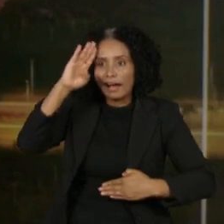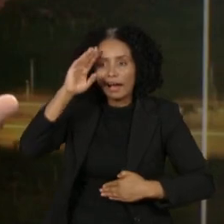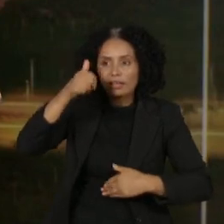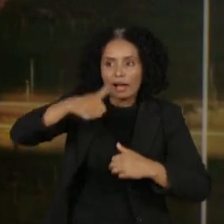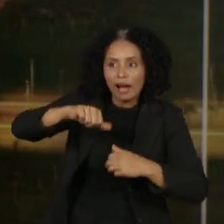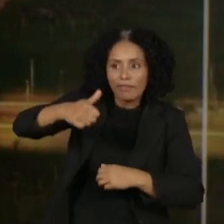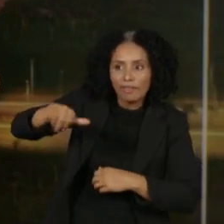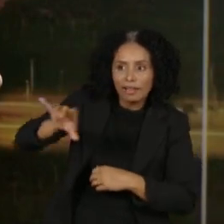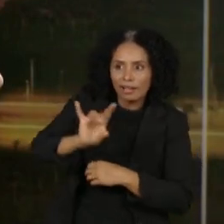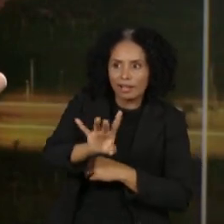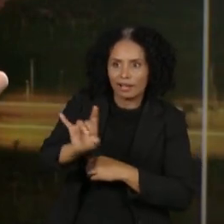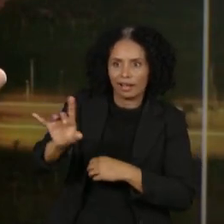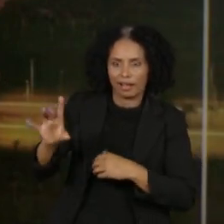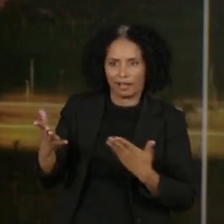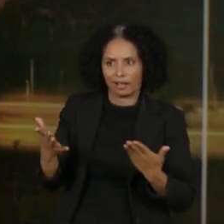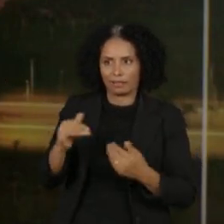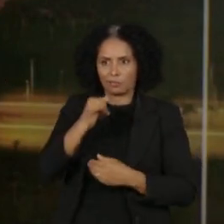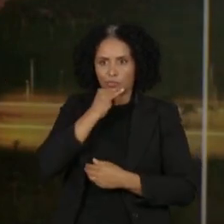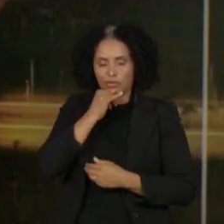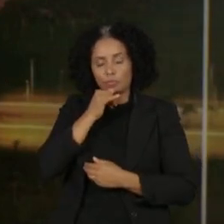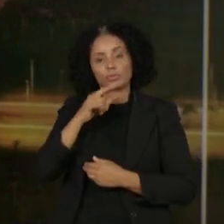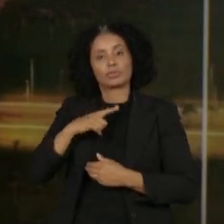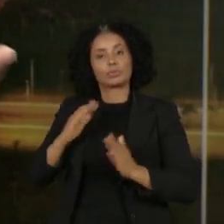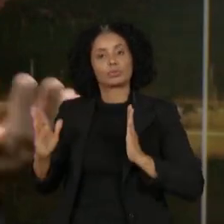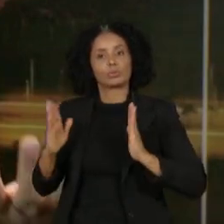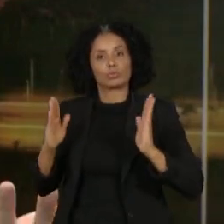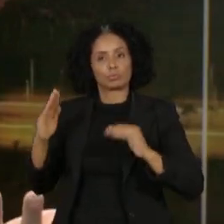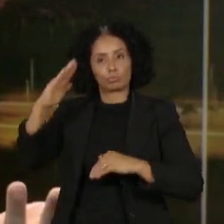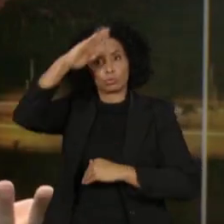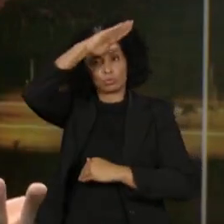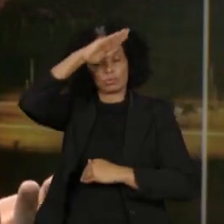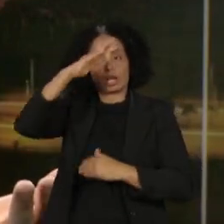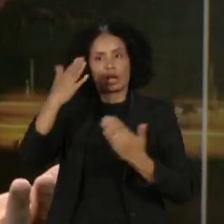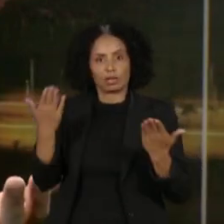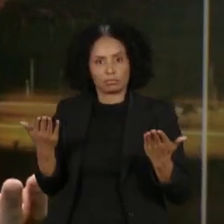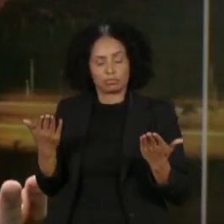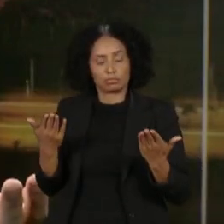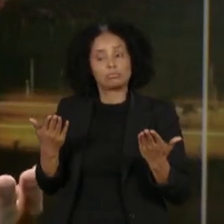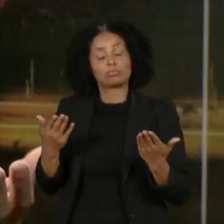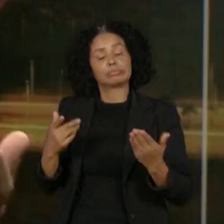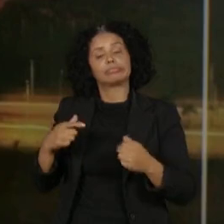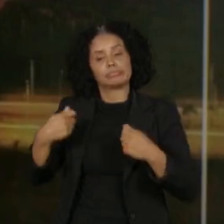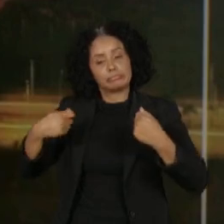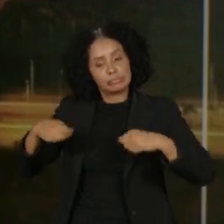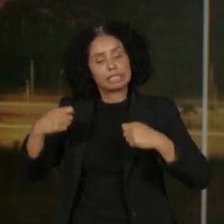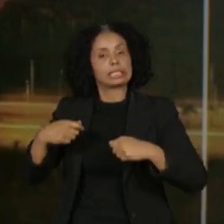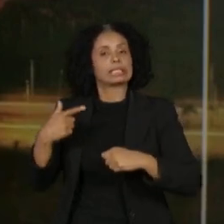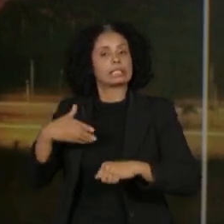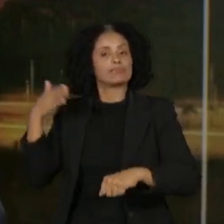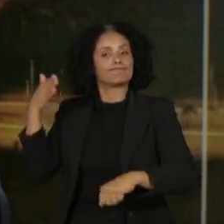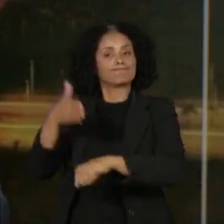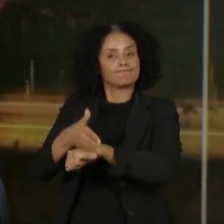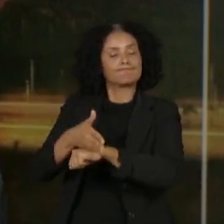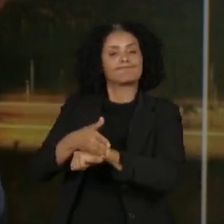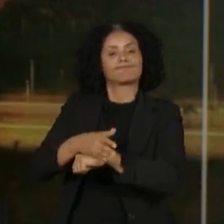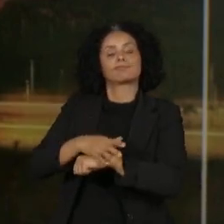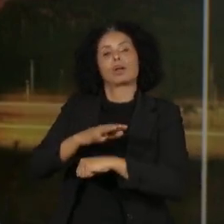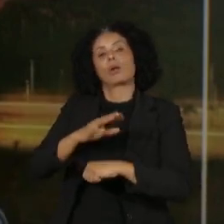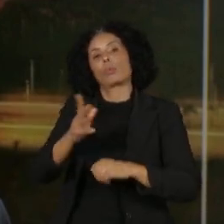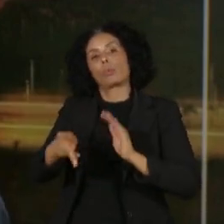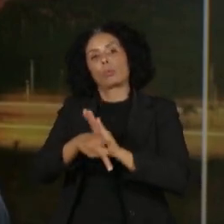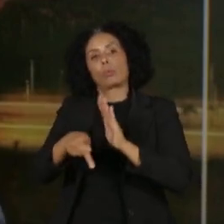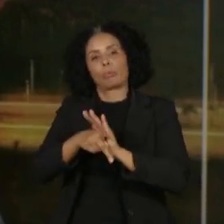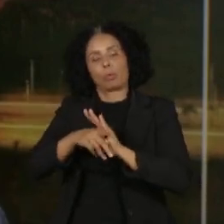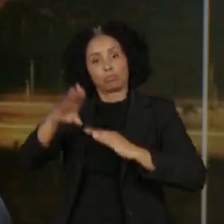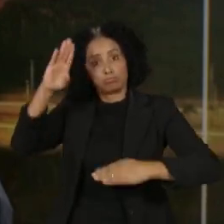o absurdo que foi feito no governo Bolsonaro de uma verdadeira intervenção militar no Ministério da Saúde, colocando pessoas